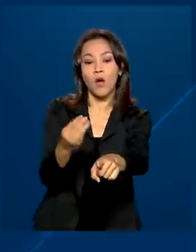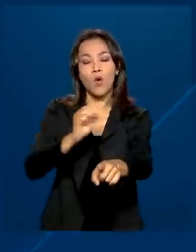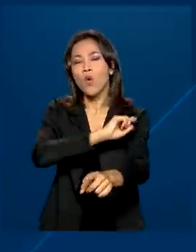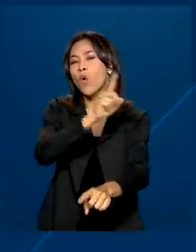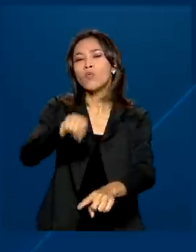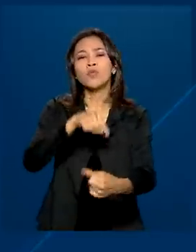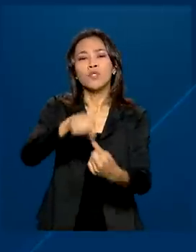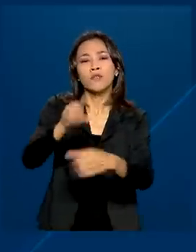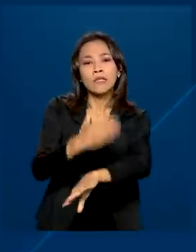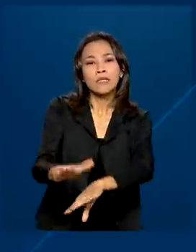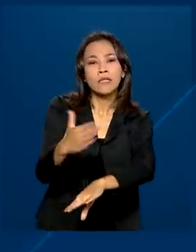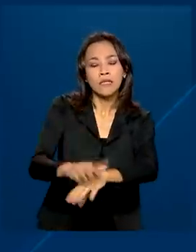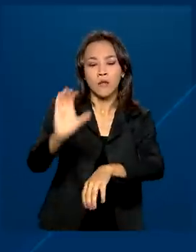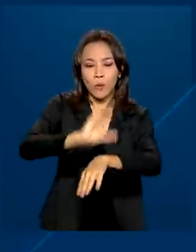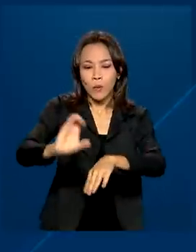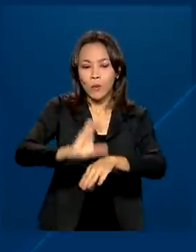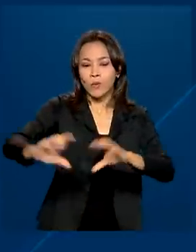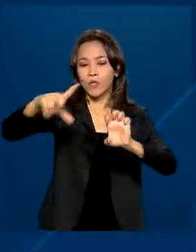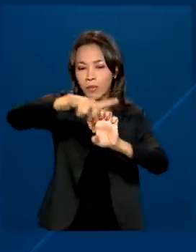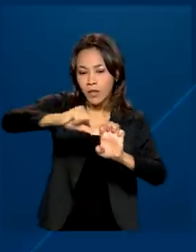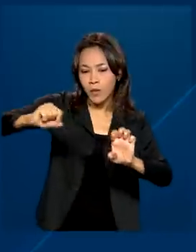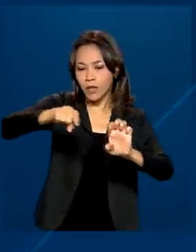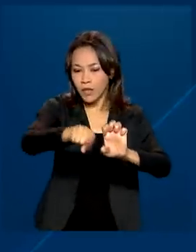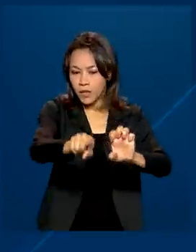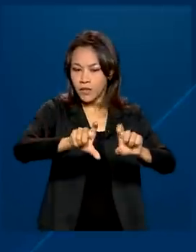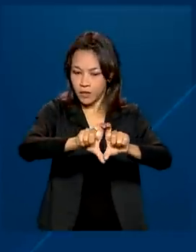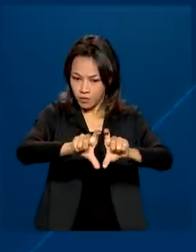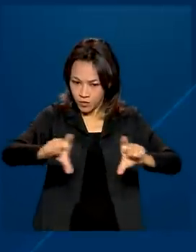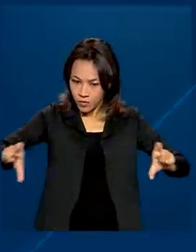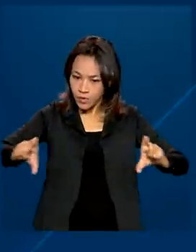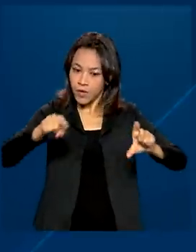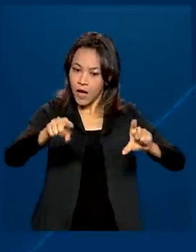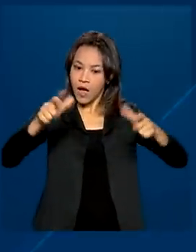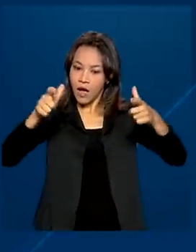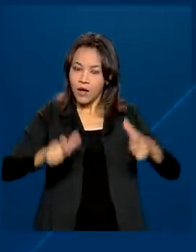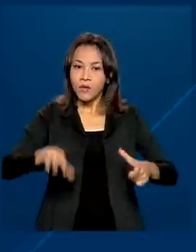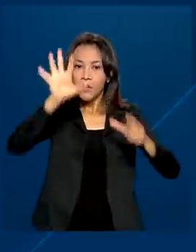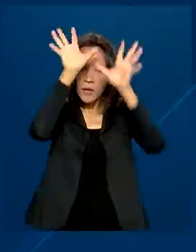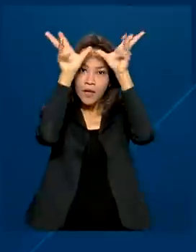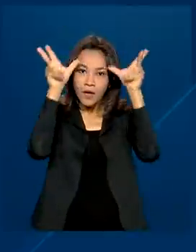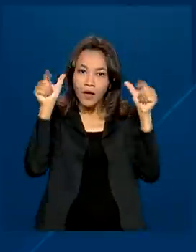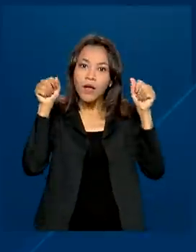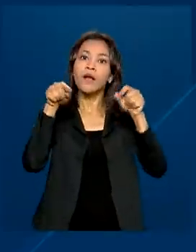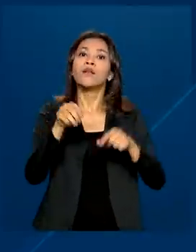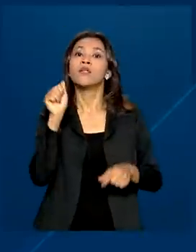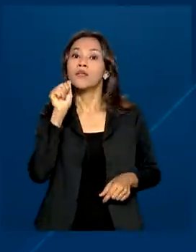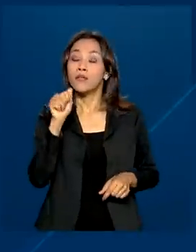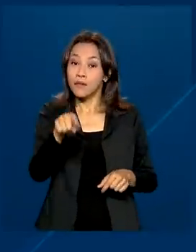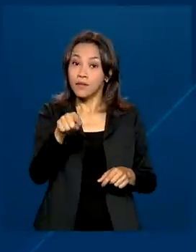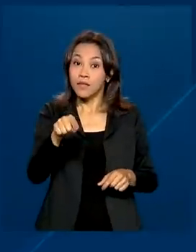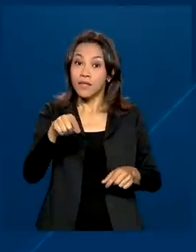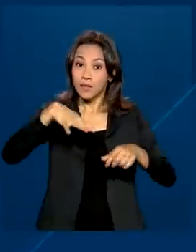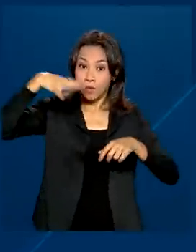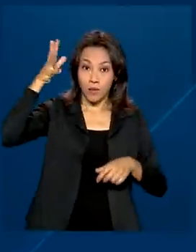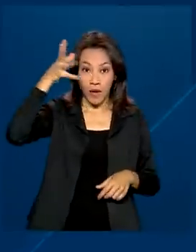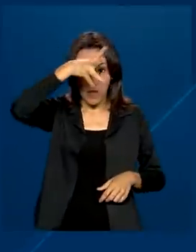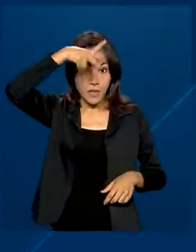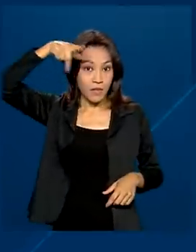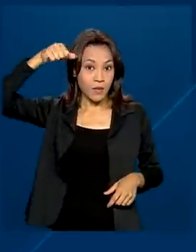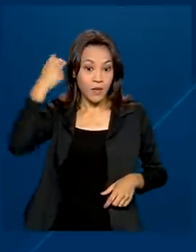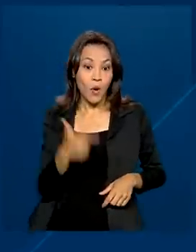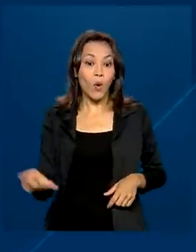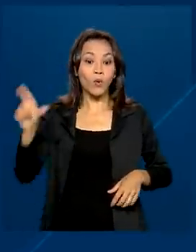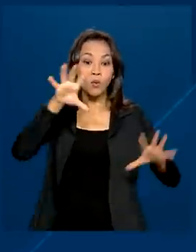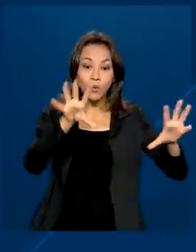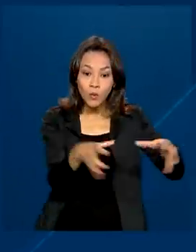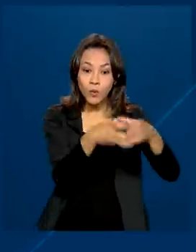cooperativismo de povos e comunidades tradicionais do Amazonas e do Acre. Outro projeto é o Farinhando, que destina